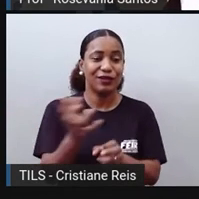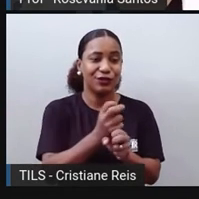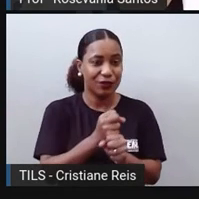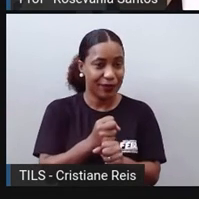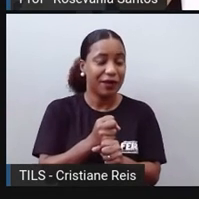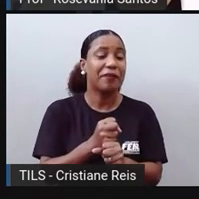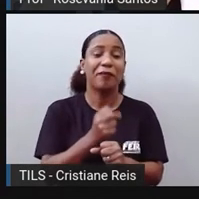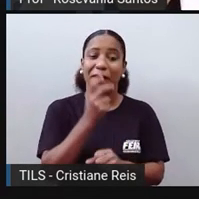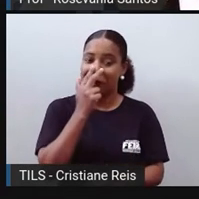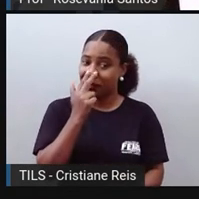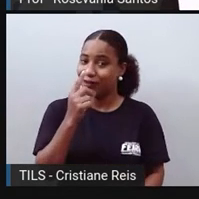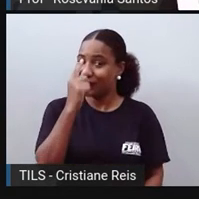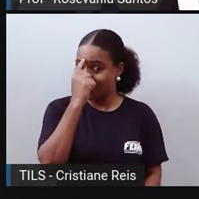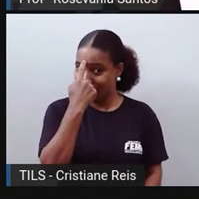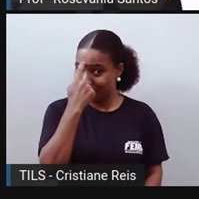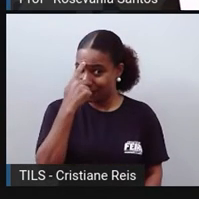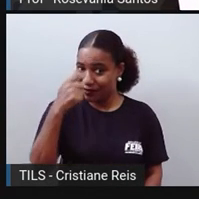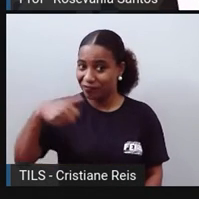vai ultrapassar a China.